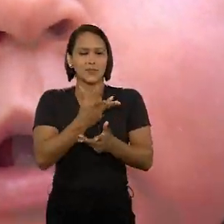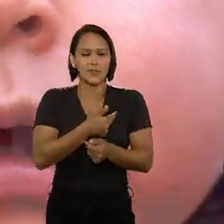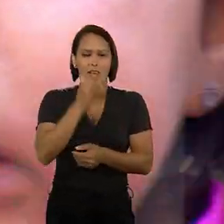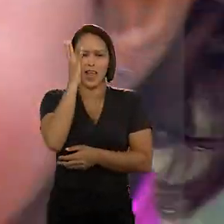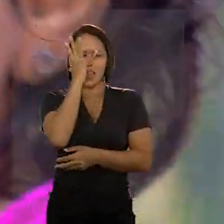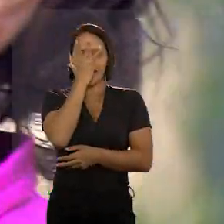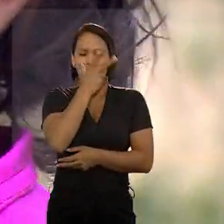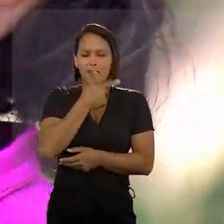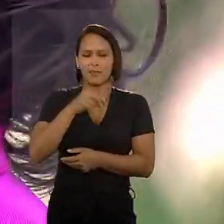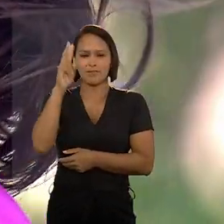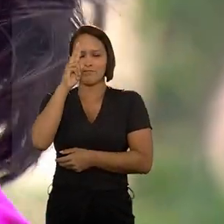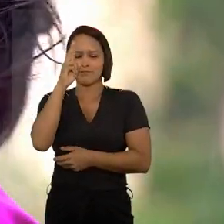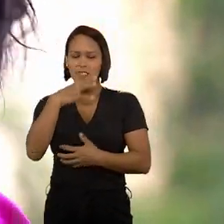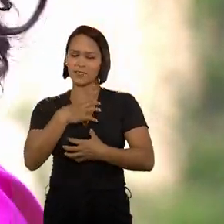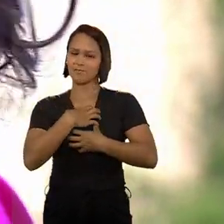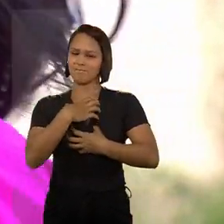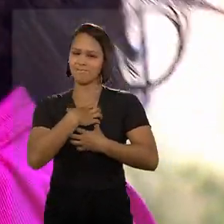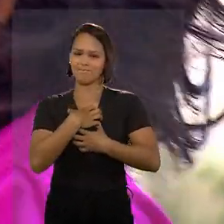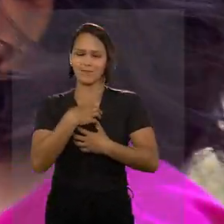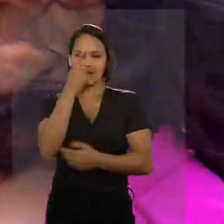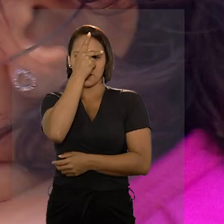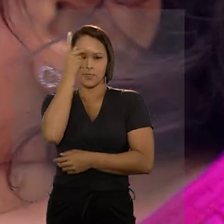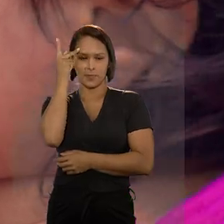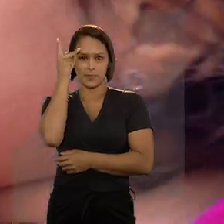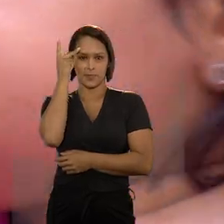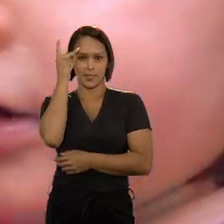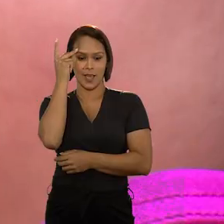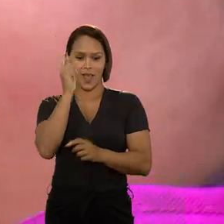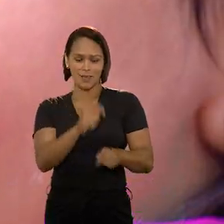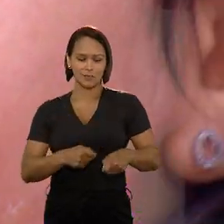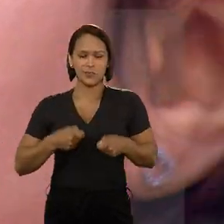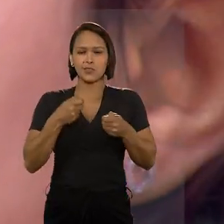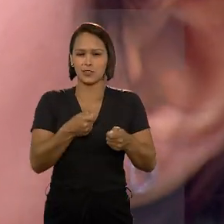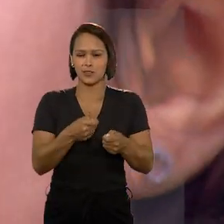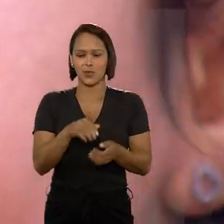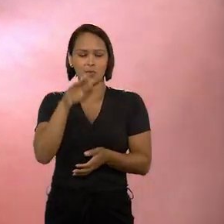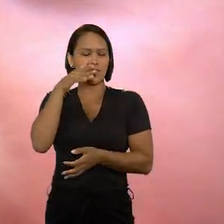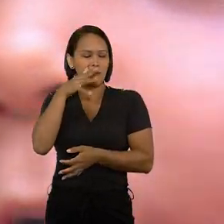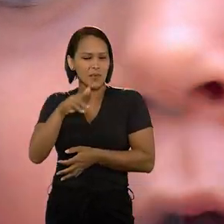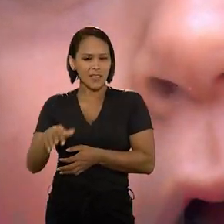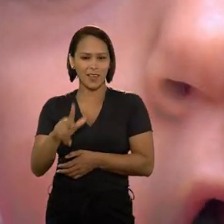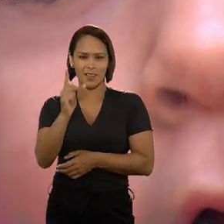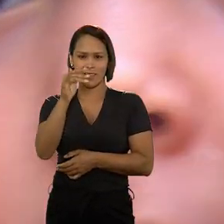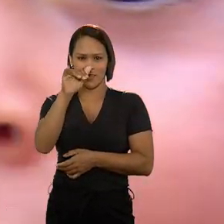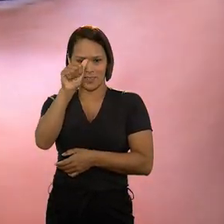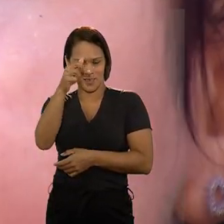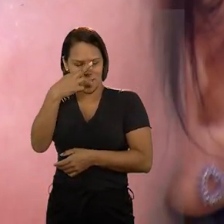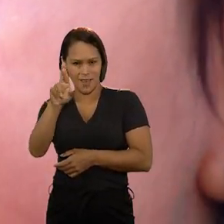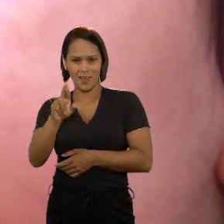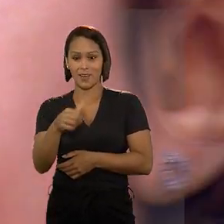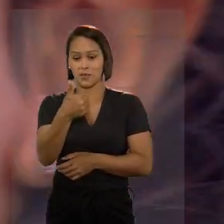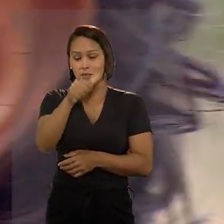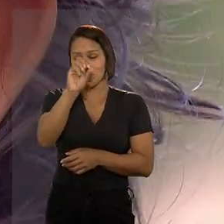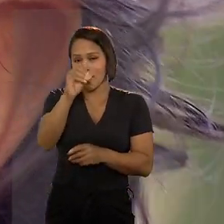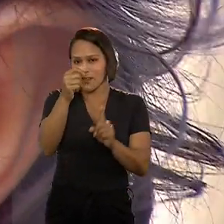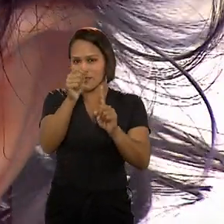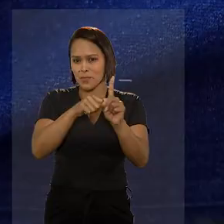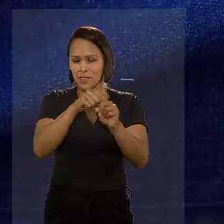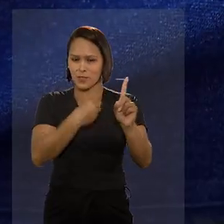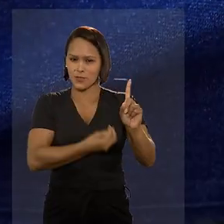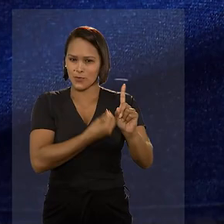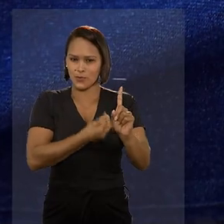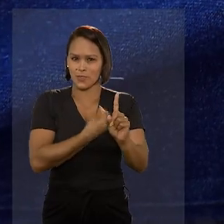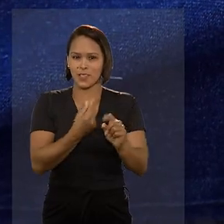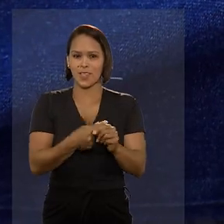encantador e uma história de comover milhares de pessoas. A luta da pequena Chiara começou cedo, aos 10 meses.